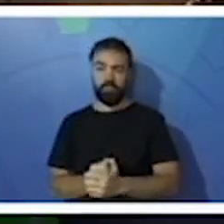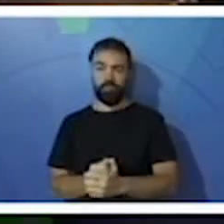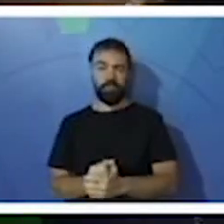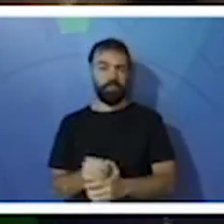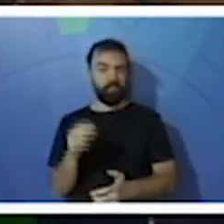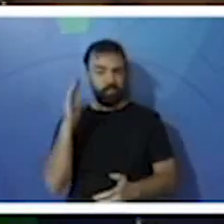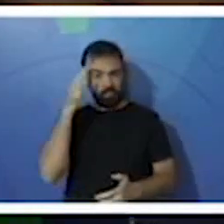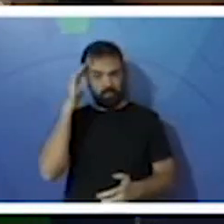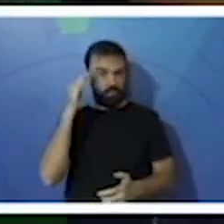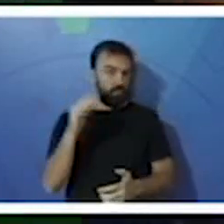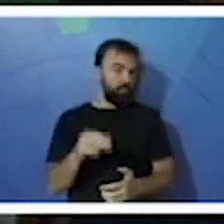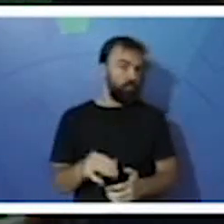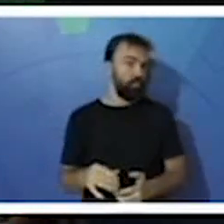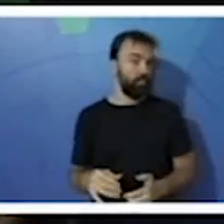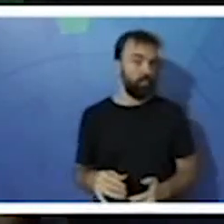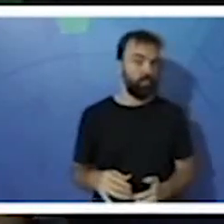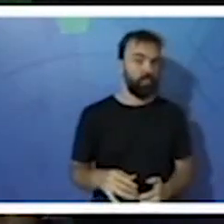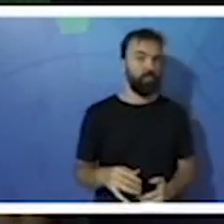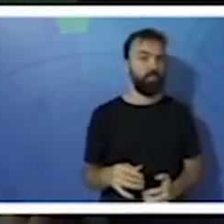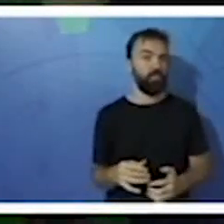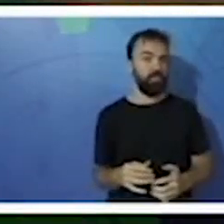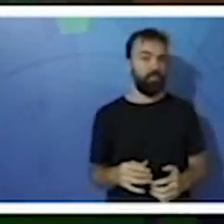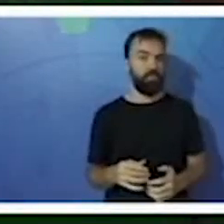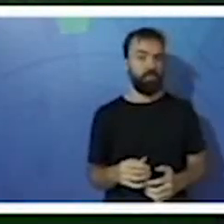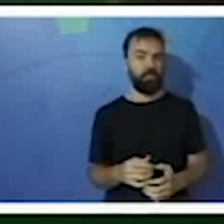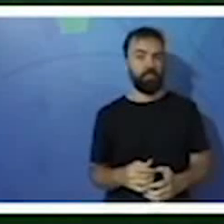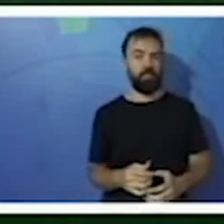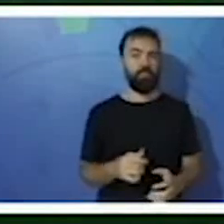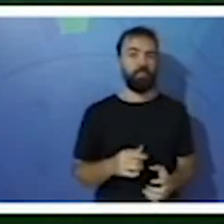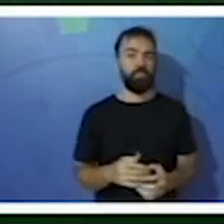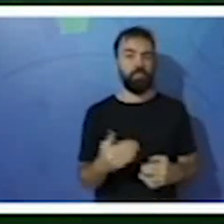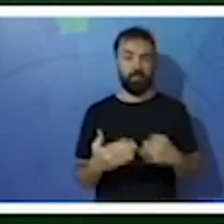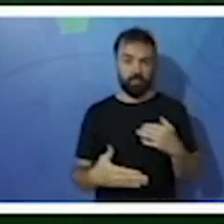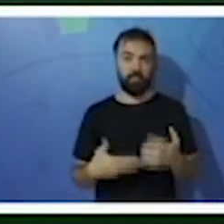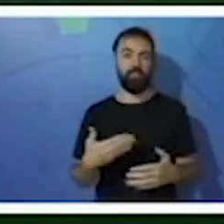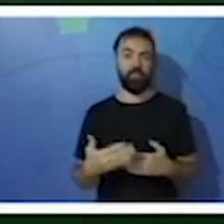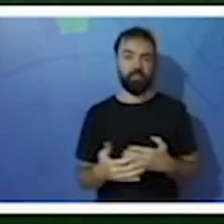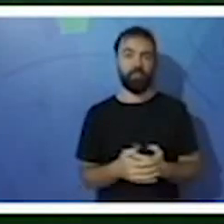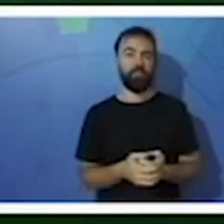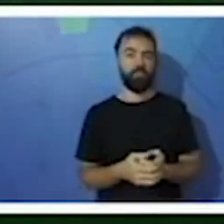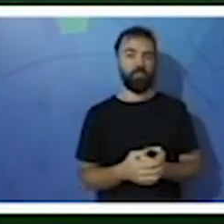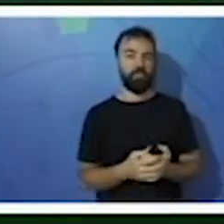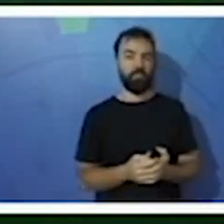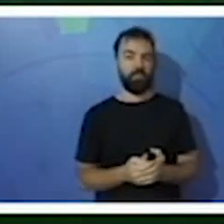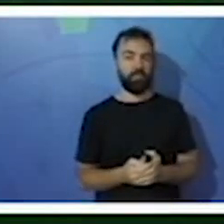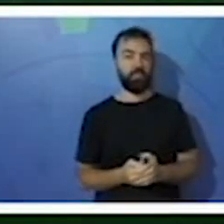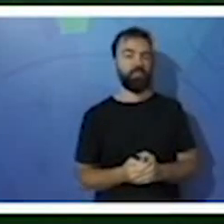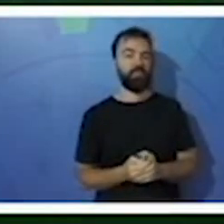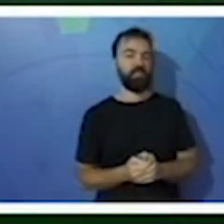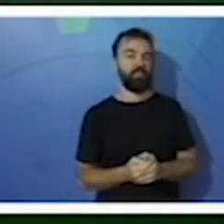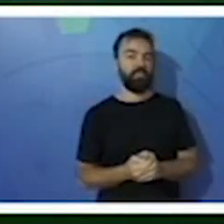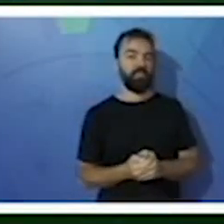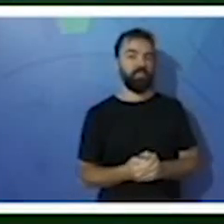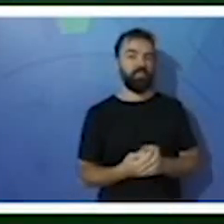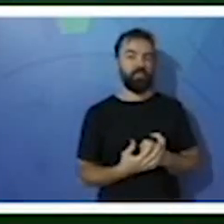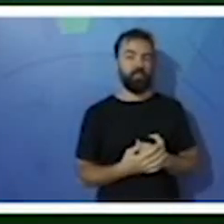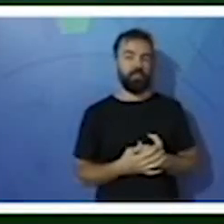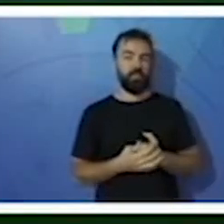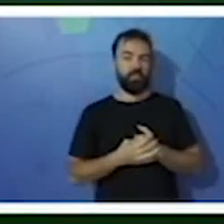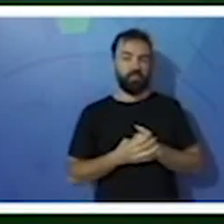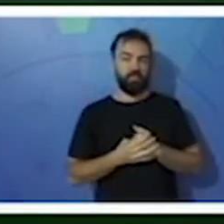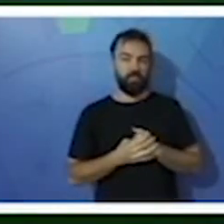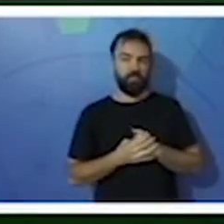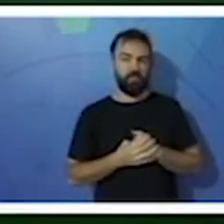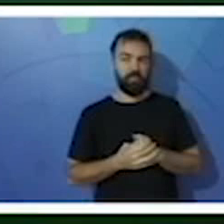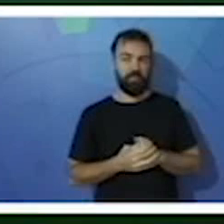procedimento? Então, vamos continuar. Depois vocês podem fazer o anexo na casa de vocês, assistir a videoaula,